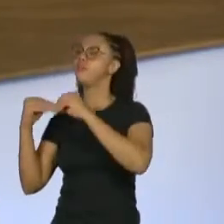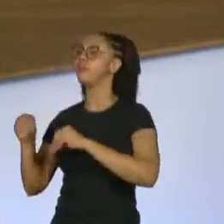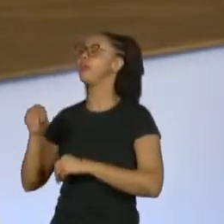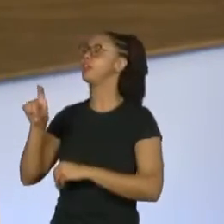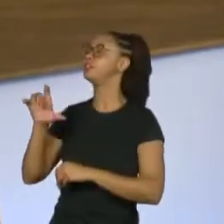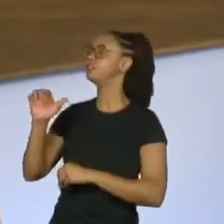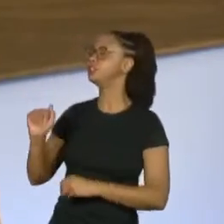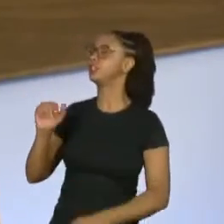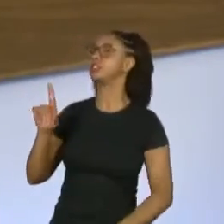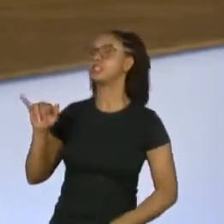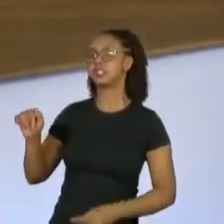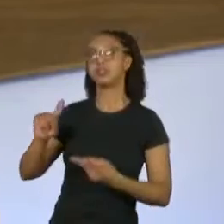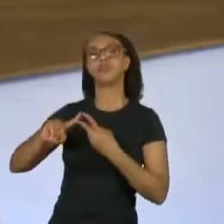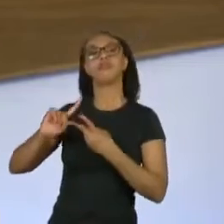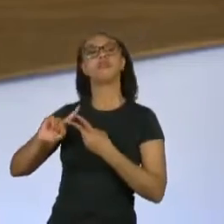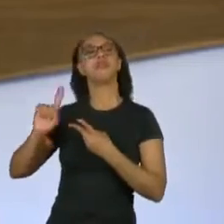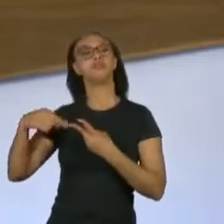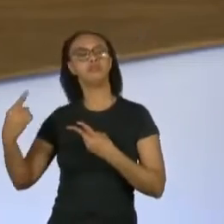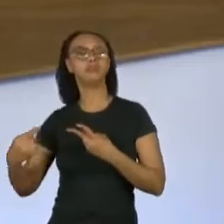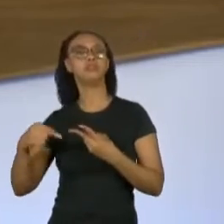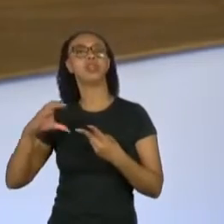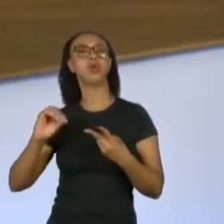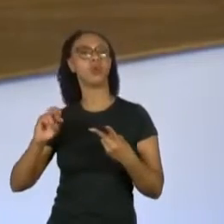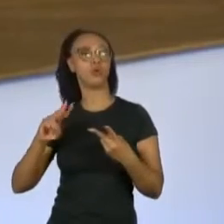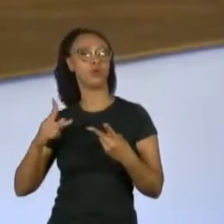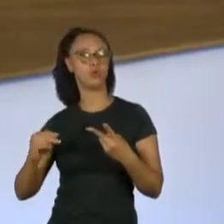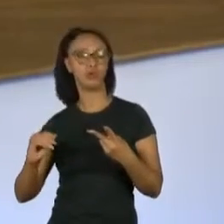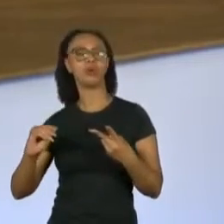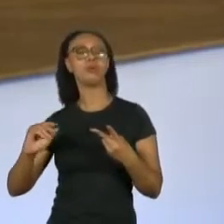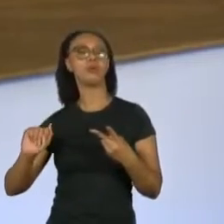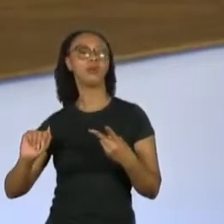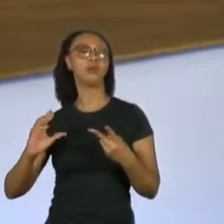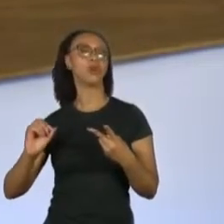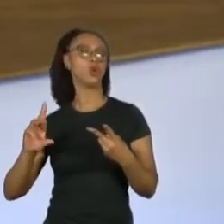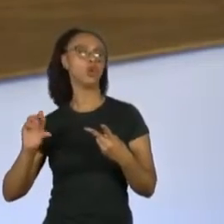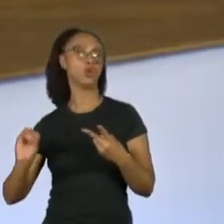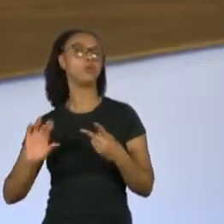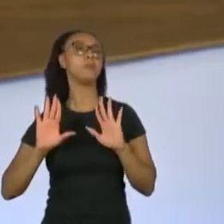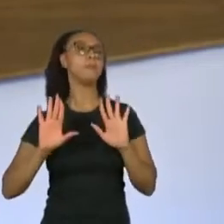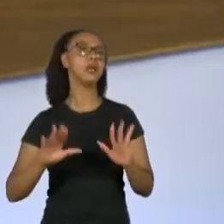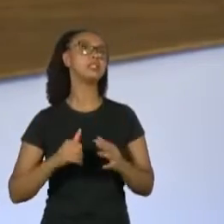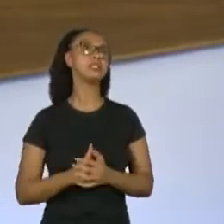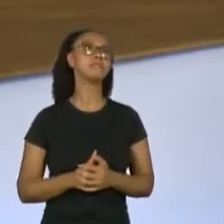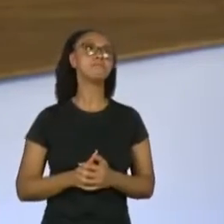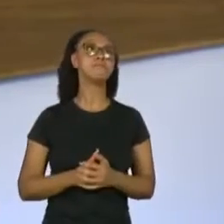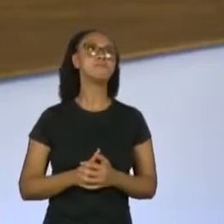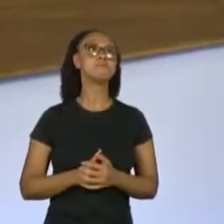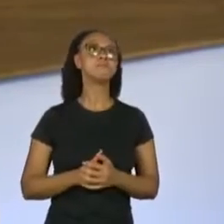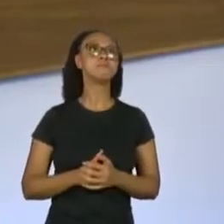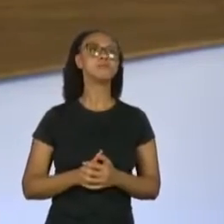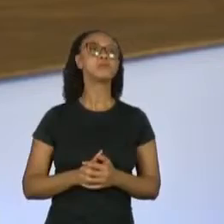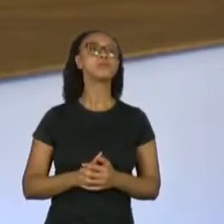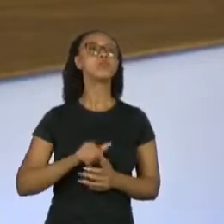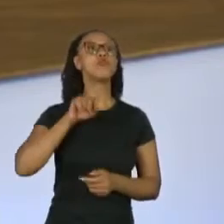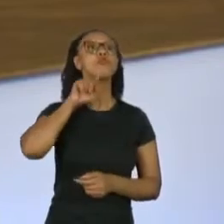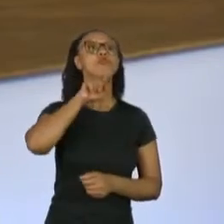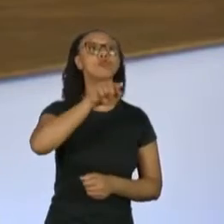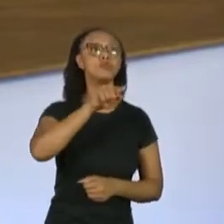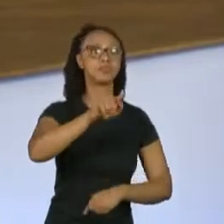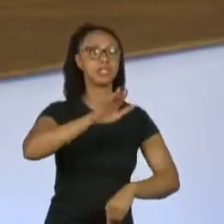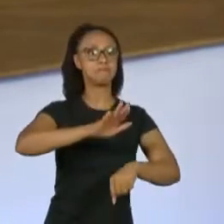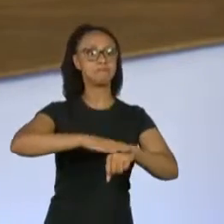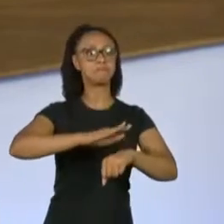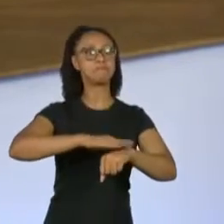novela, na Corpo a Corpo, não levam em consideração o fato que você executou